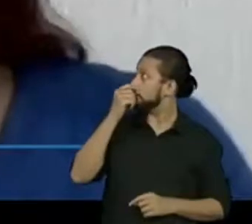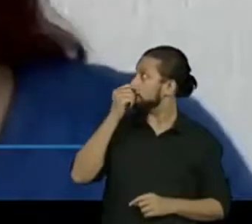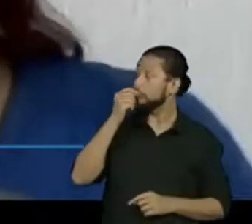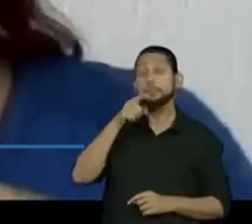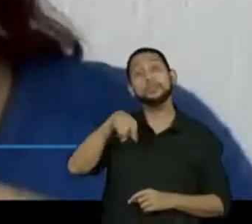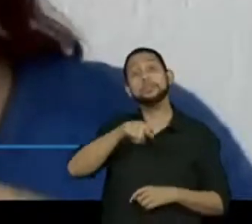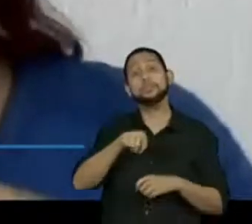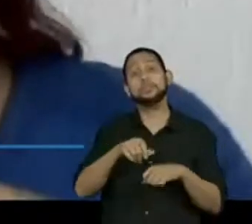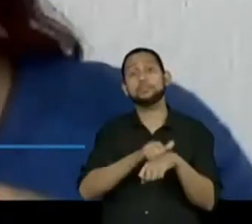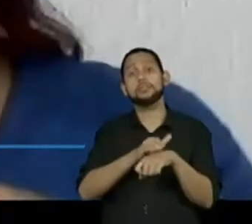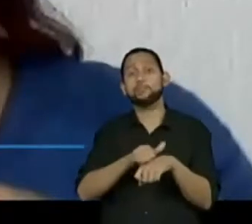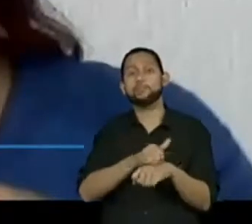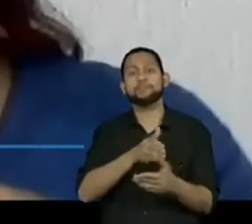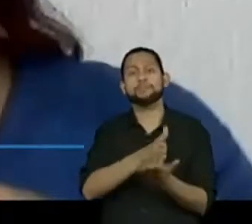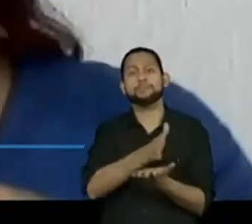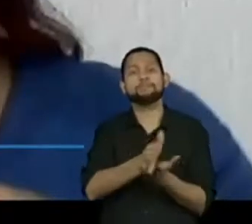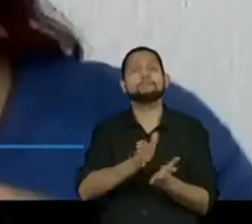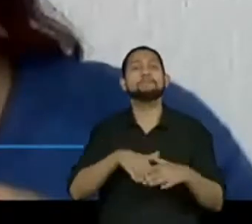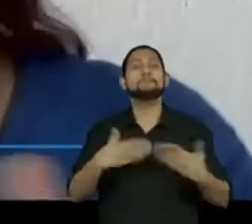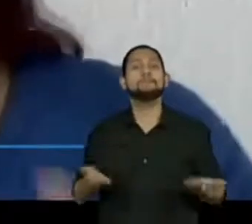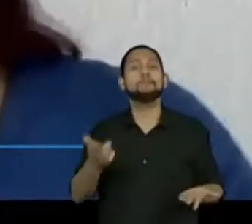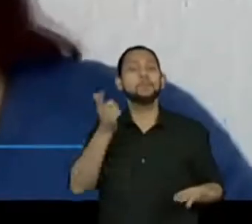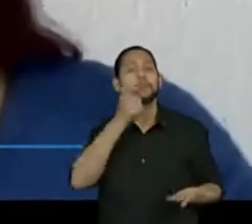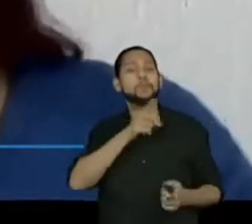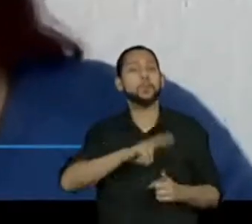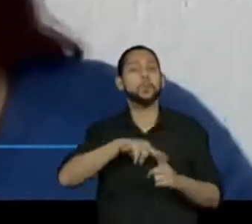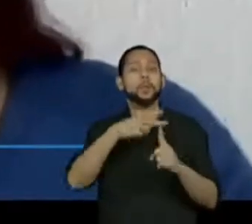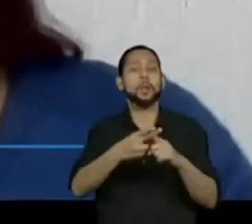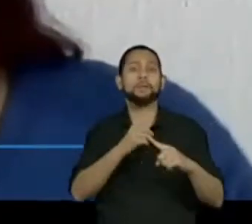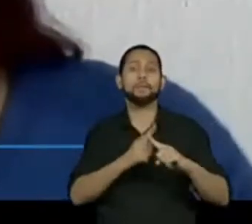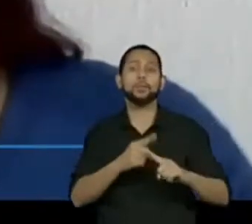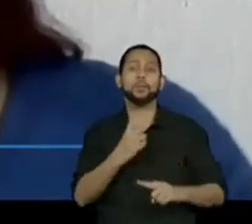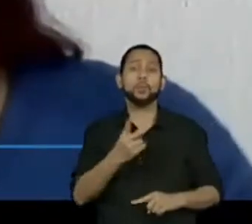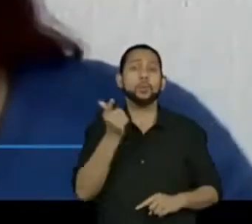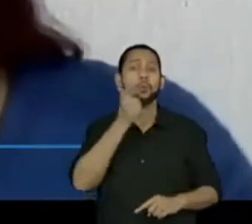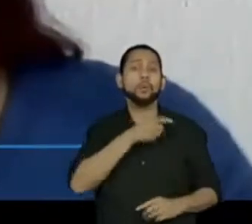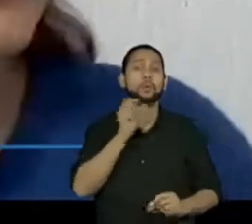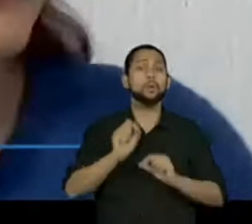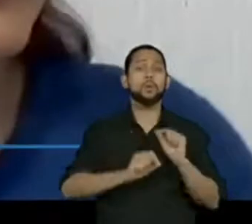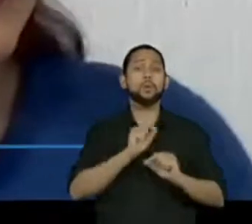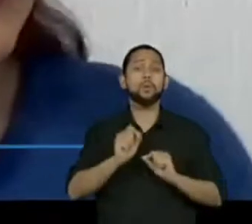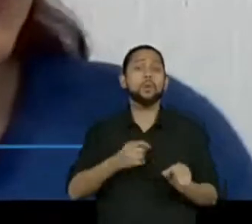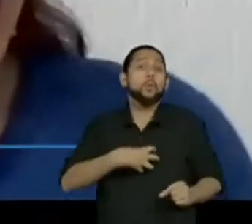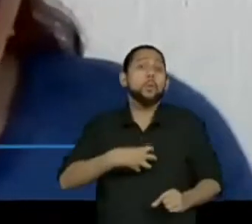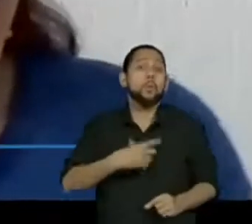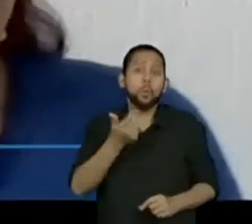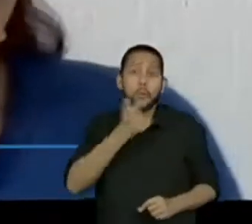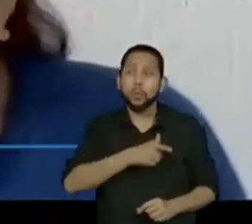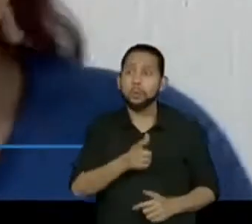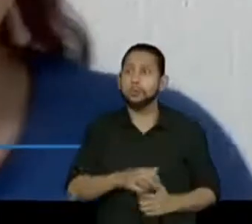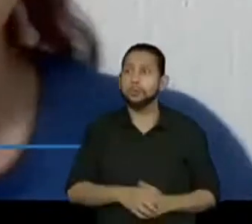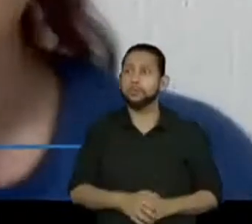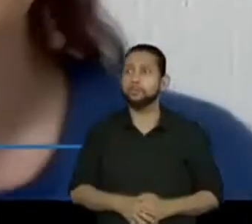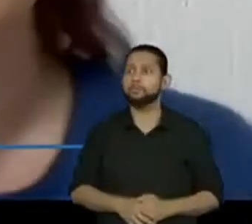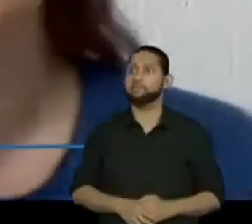utilizam para dobrar, para multiplicar por 2? Vamos lá? Olha, o Brian está